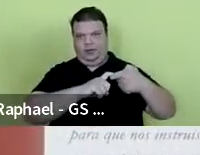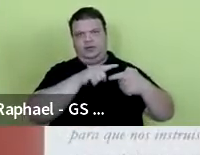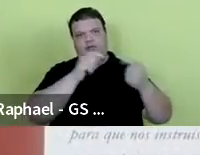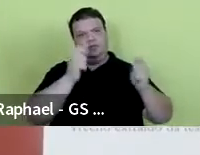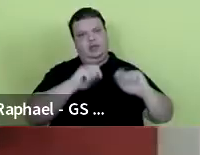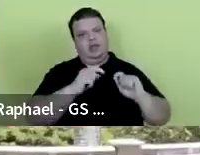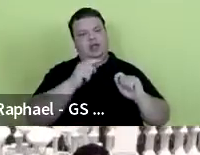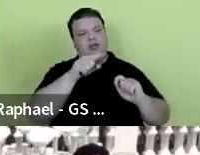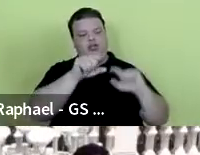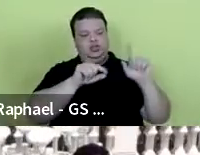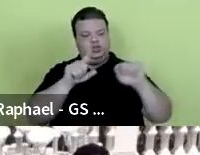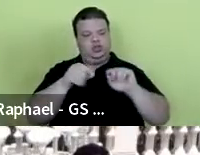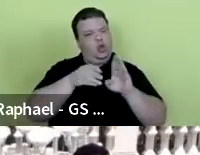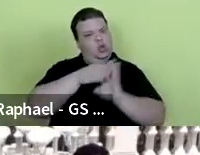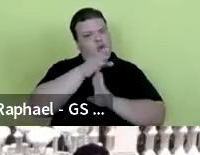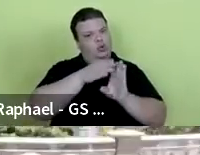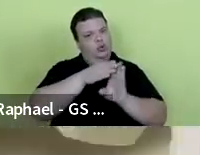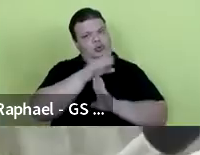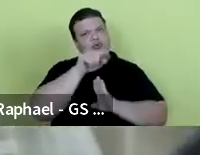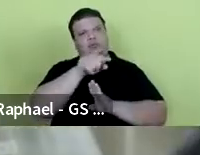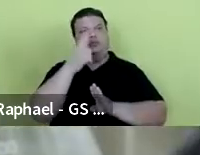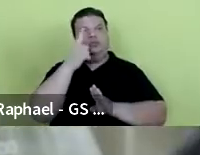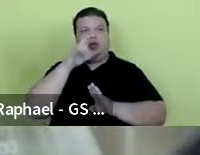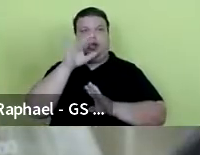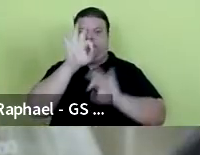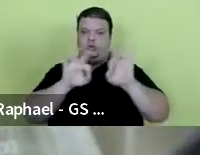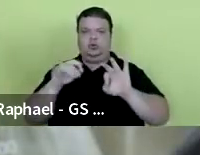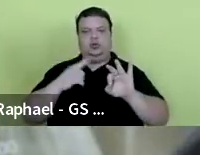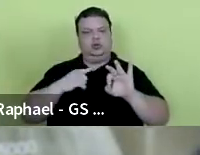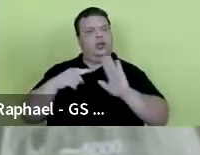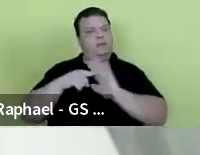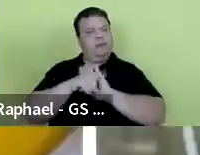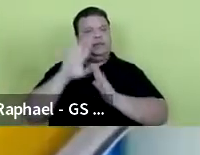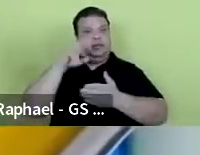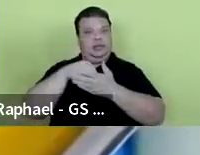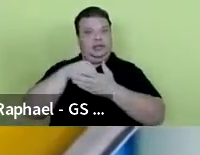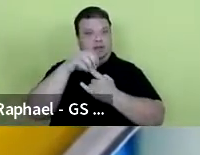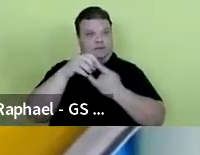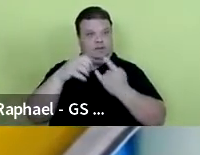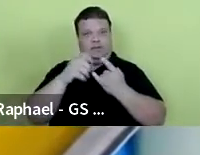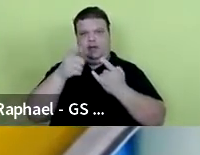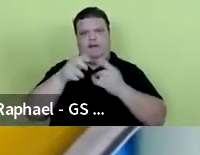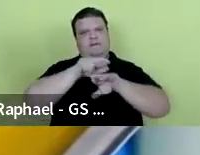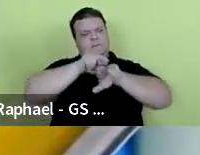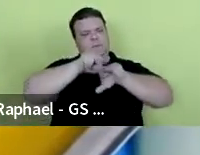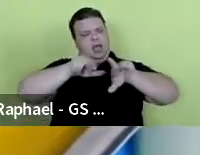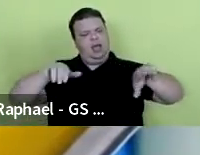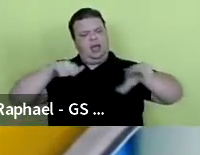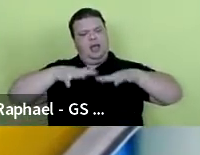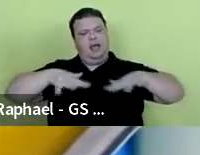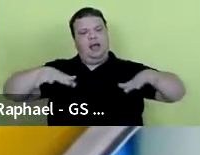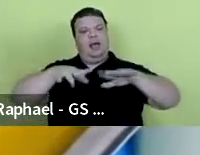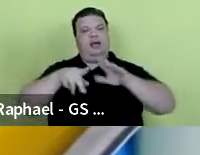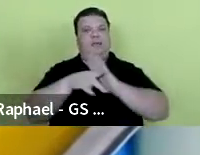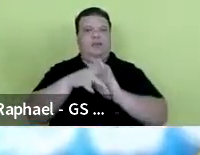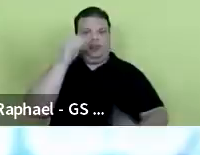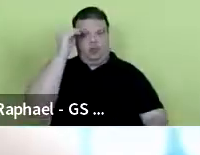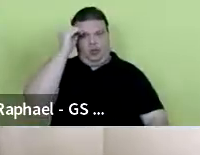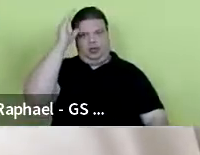indicação dos orientadores, que possuem projetos de pesquisa na Fiocruz nas mais diversas áreas do conhecimento.